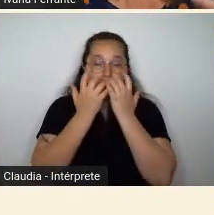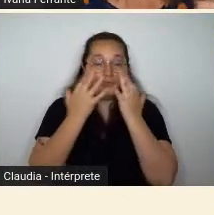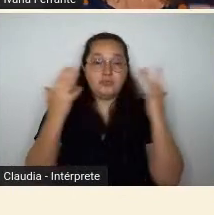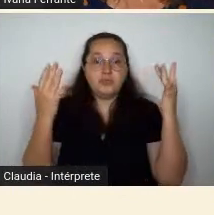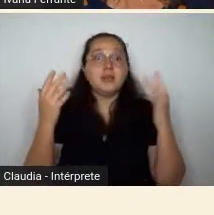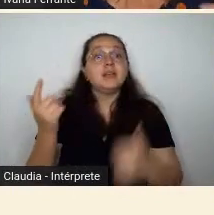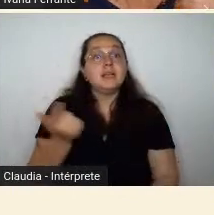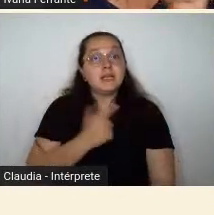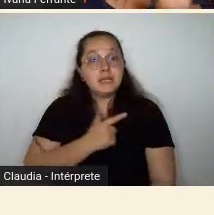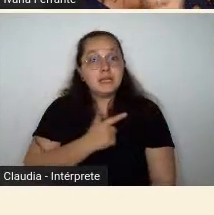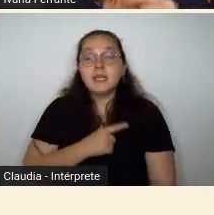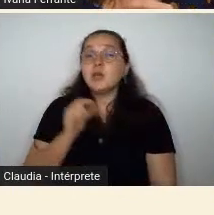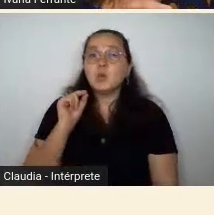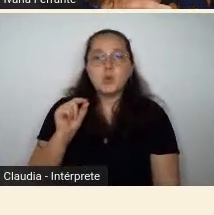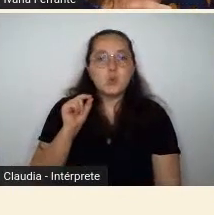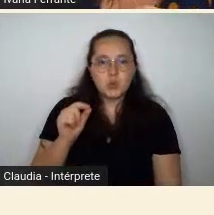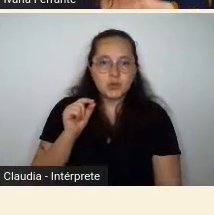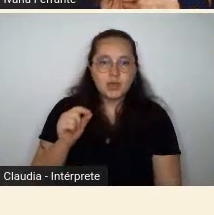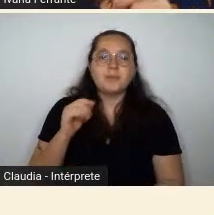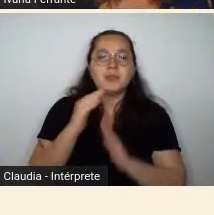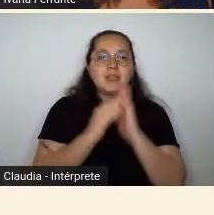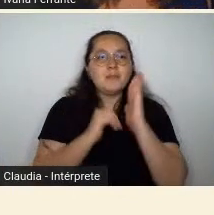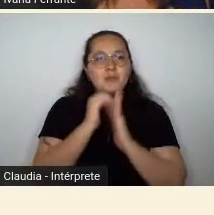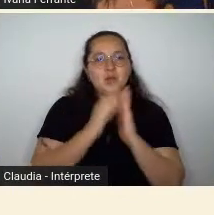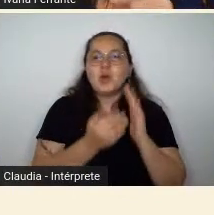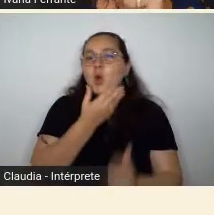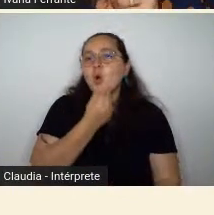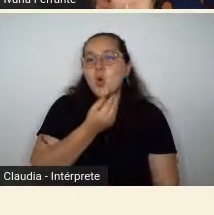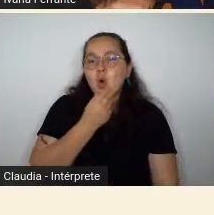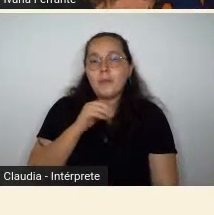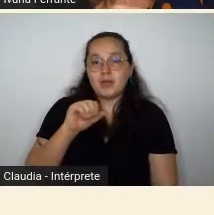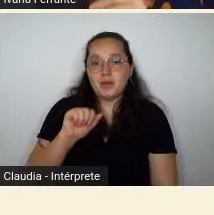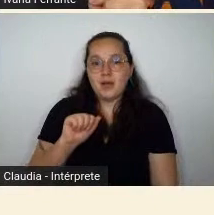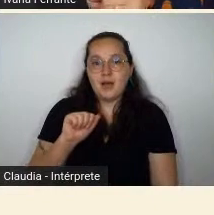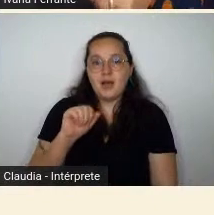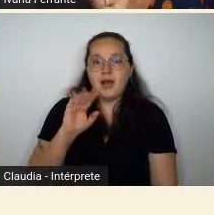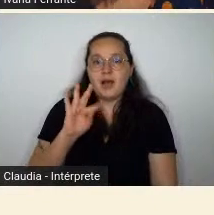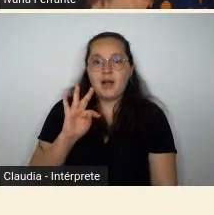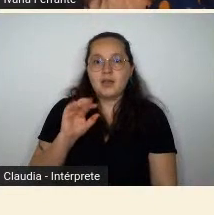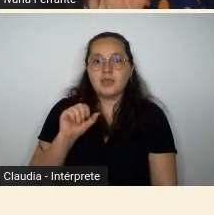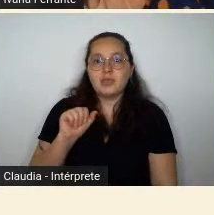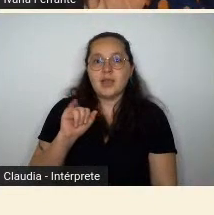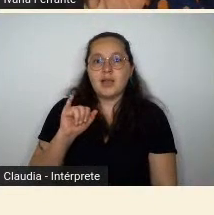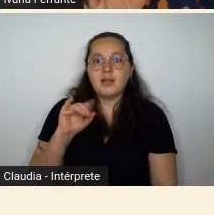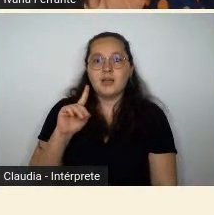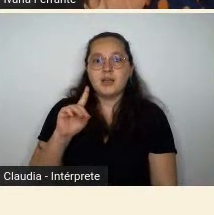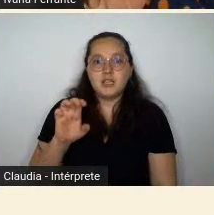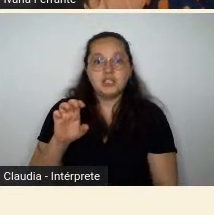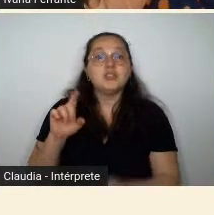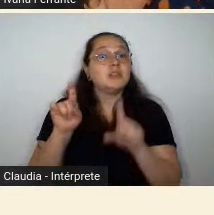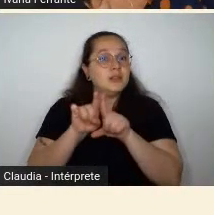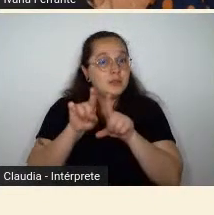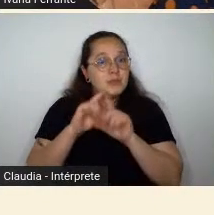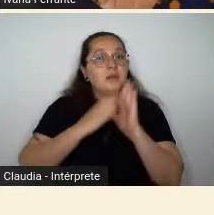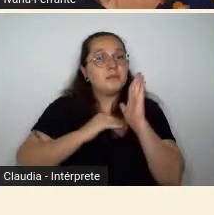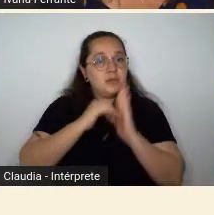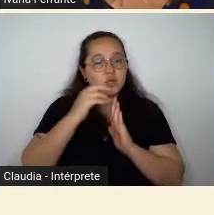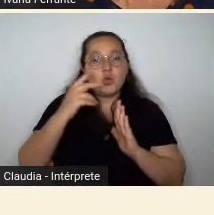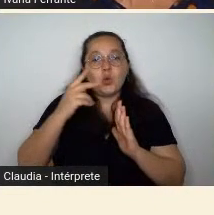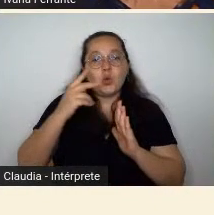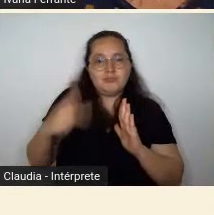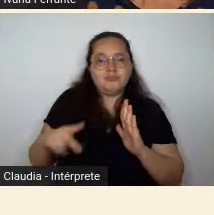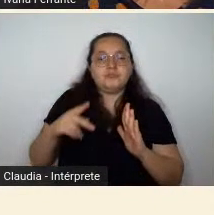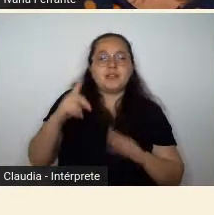pinturas do mestre Ataíde, pintor mineiro do século XVIII. Então, e